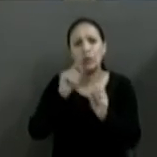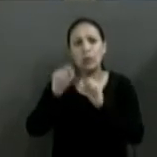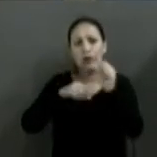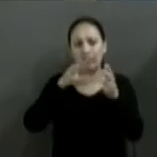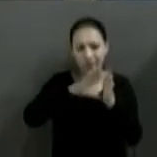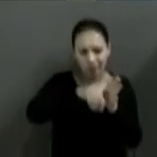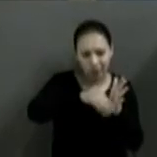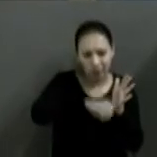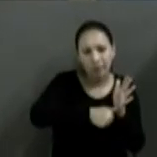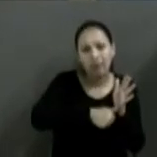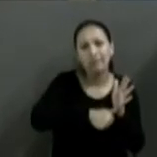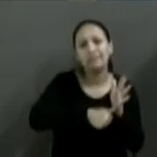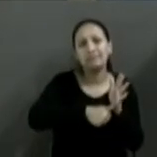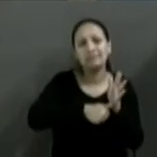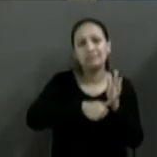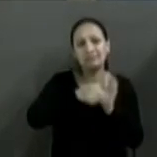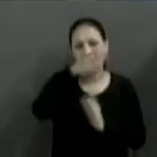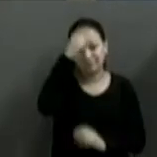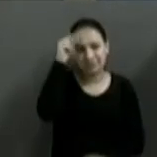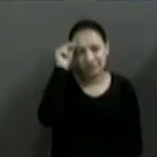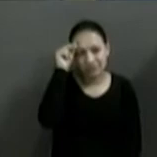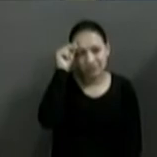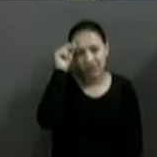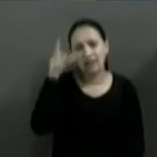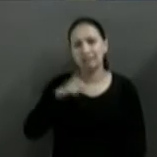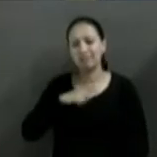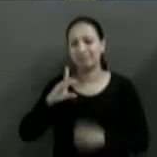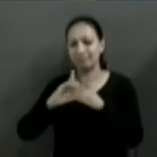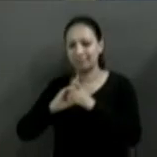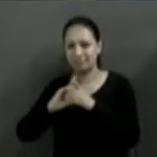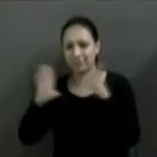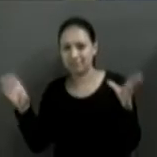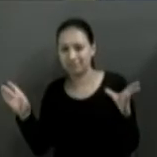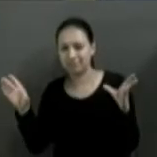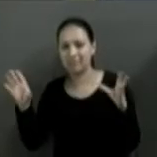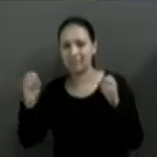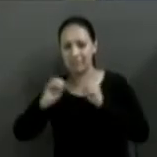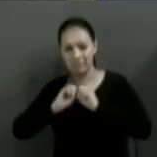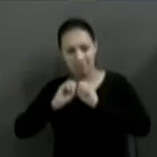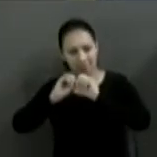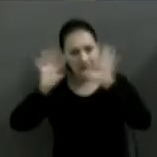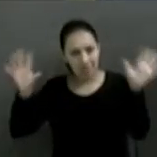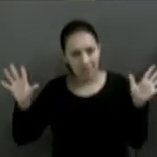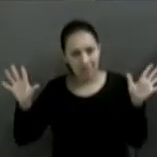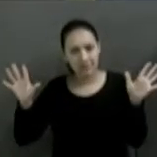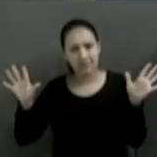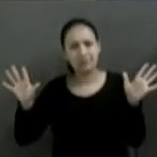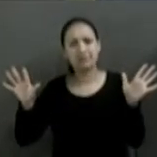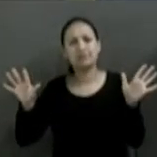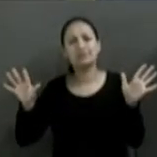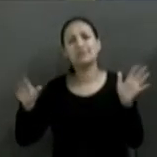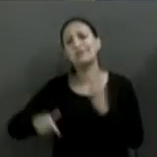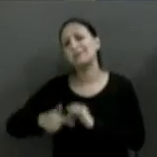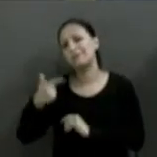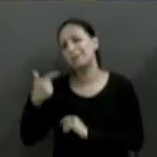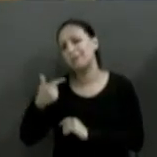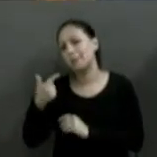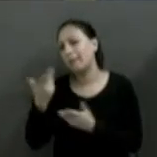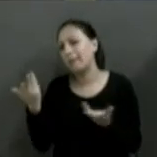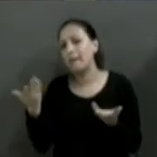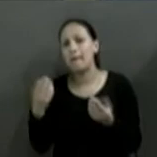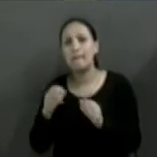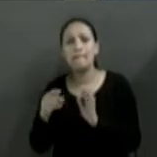porta da Prefeitura. Tem a democracia, a transparência colocada, relegada a segundo plano. A